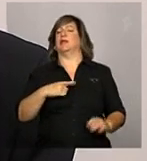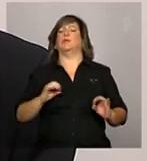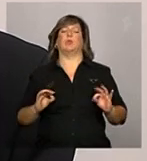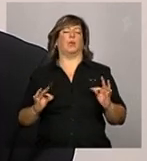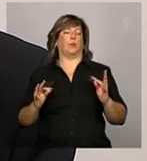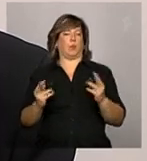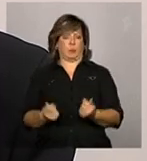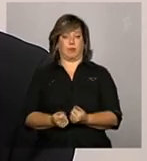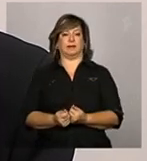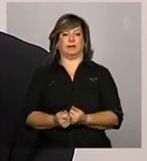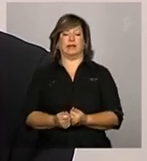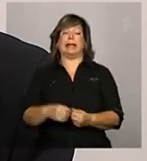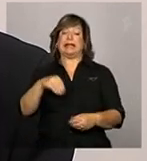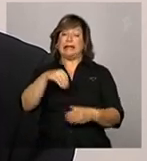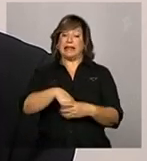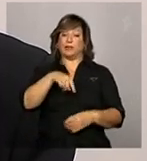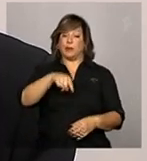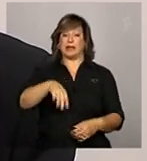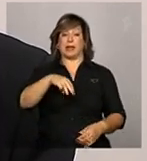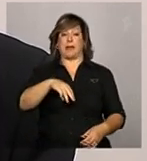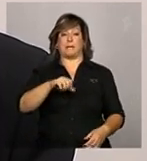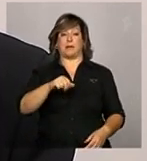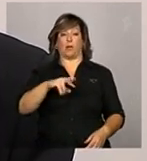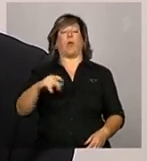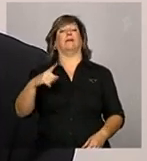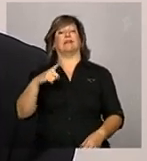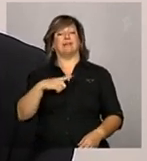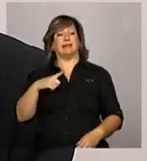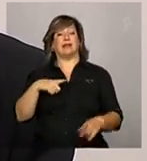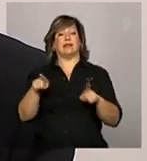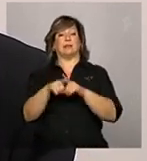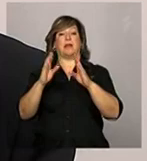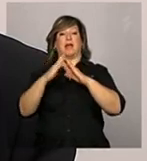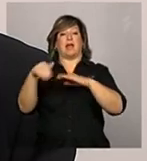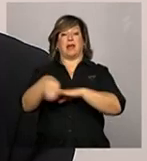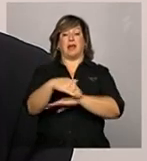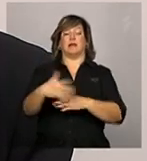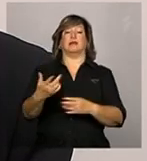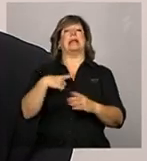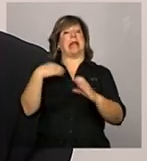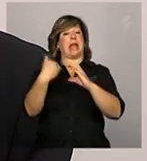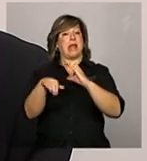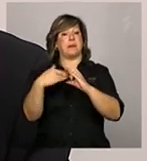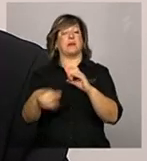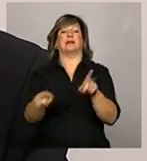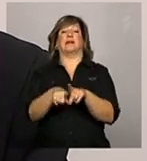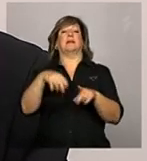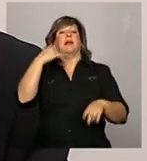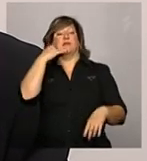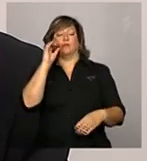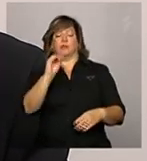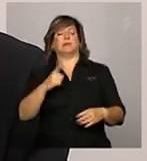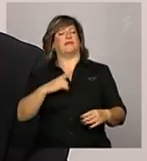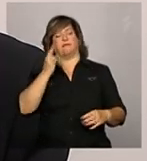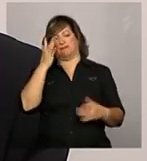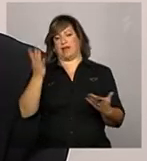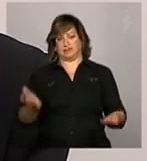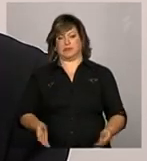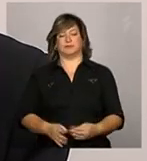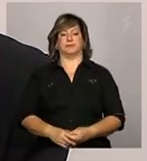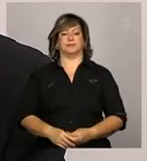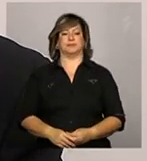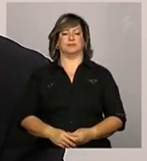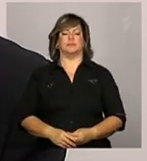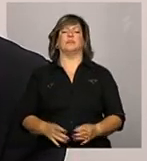seja, e dentro do manual também tem esses endereços, tanto de e-mail quanto os telefones. Então, o acesso é tranquilo. Alain,